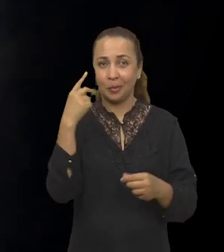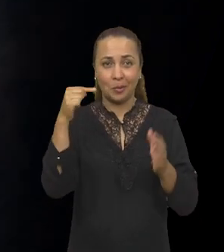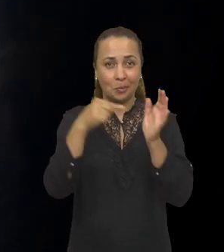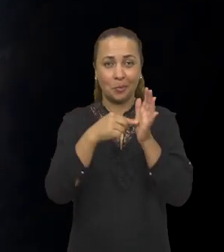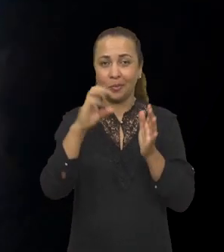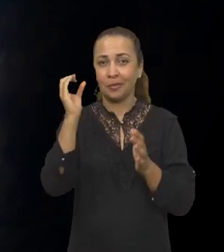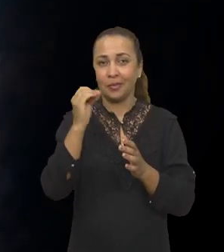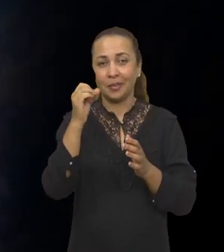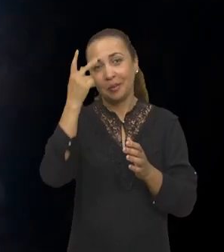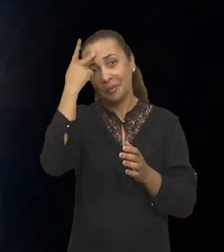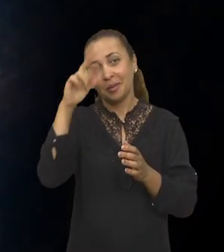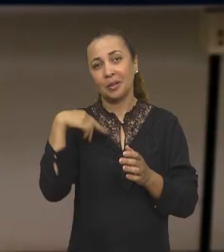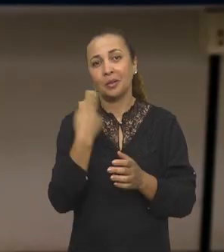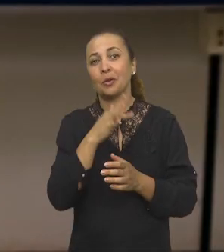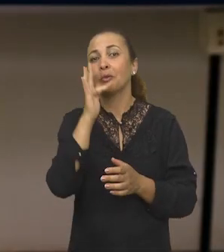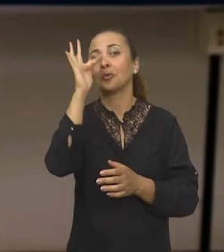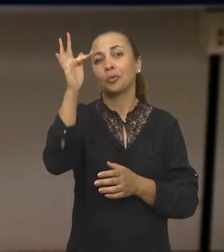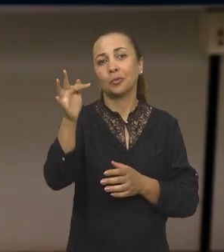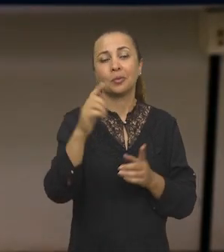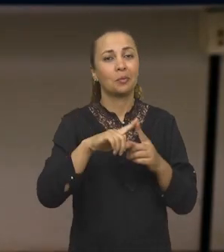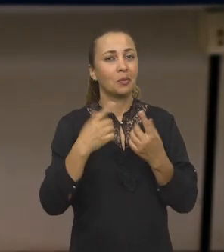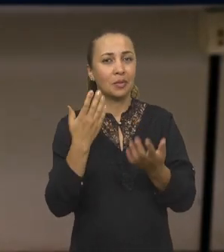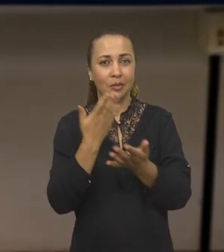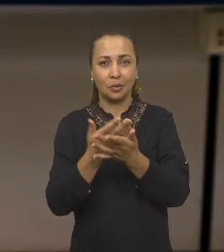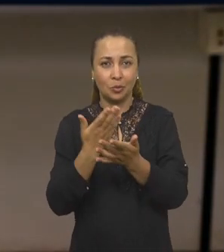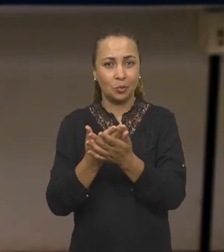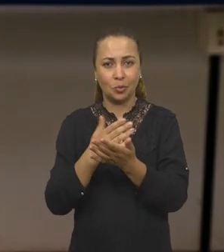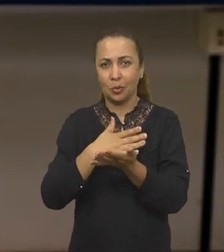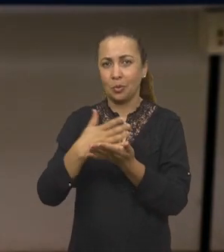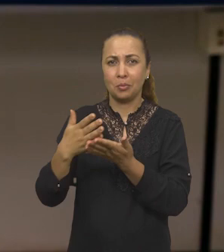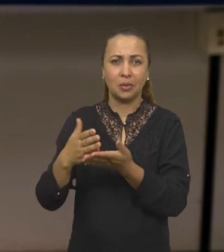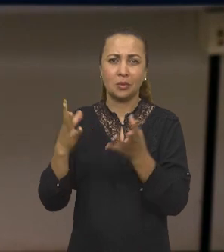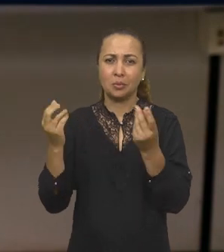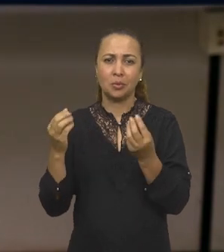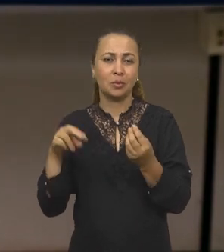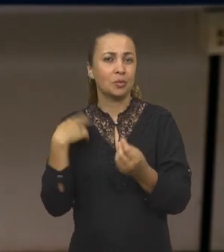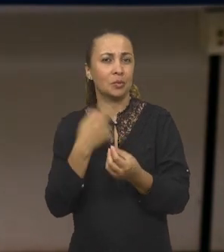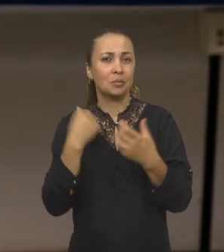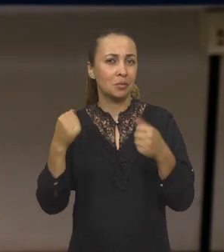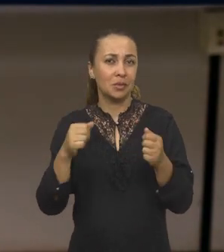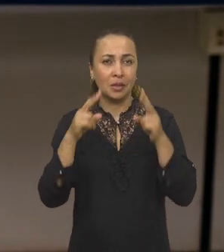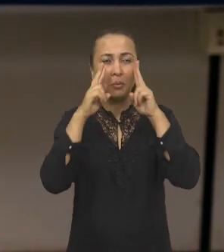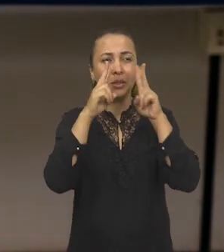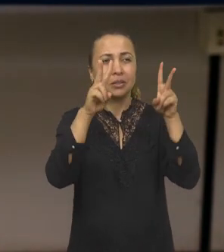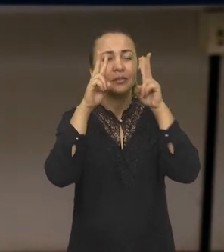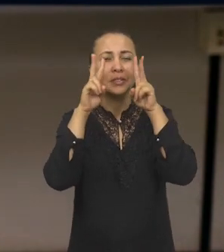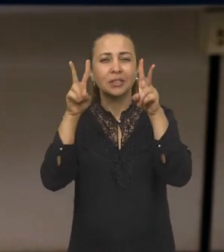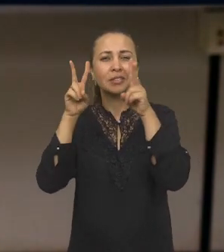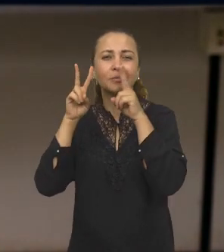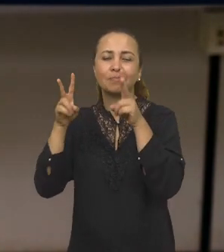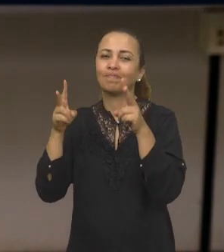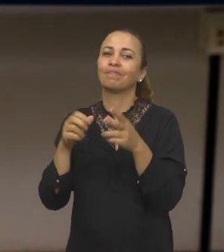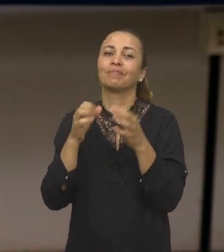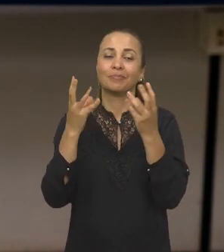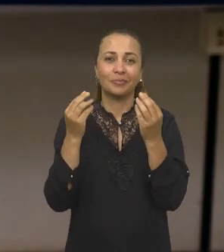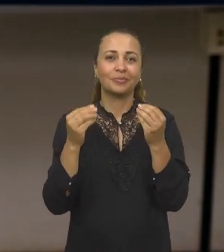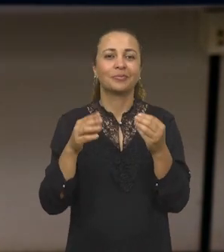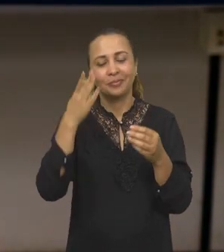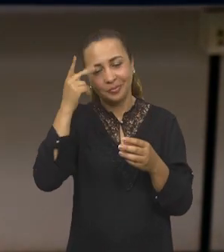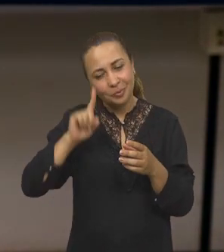nova Terra para a gente no futuro. Mas esses estudos são muito iniciais também, a gente ainda precisa ter mais observações para conseguir